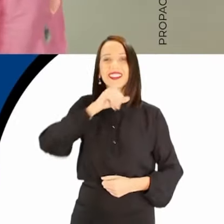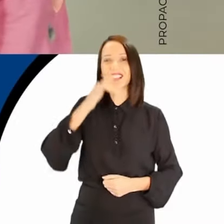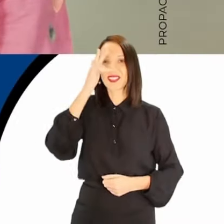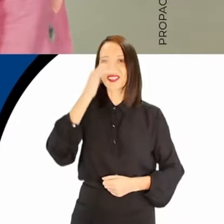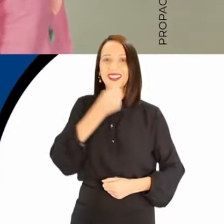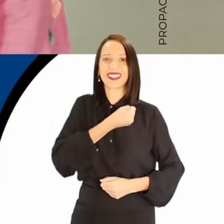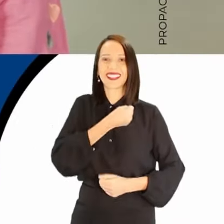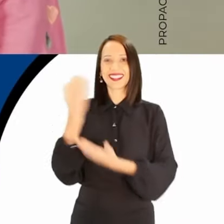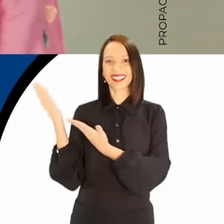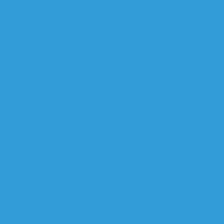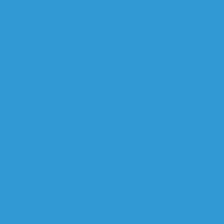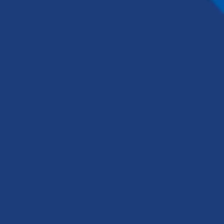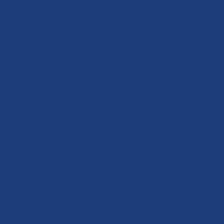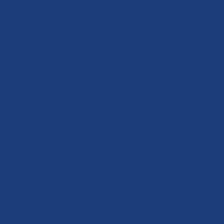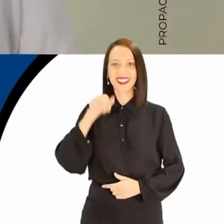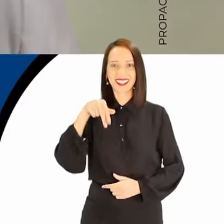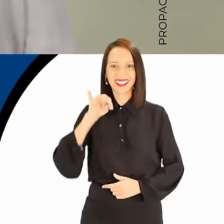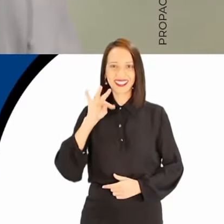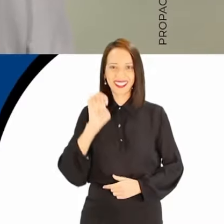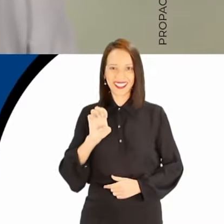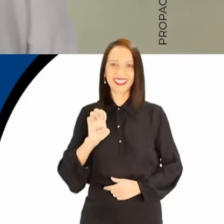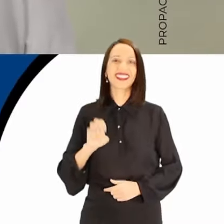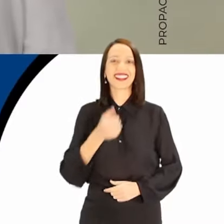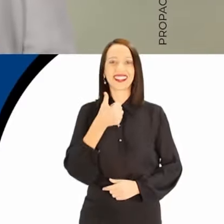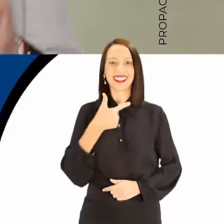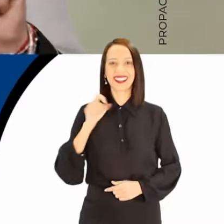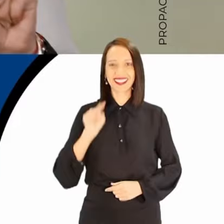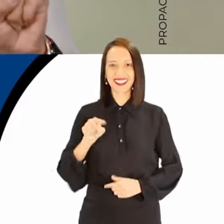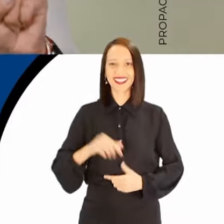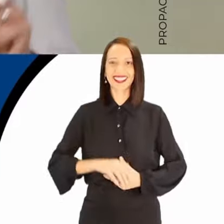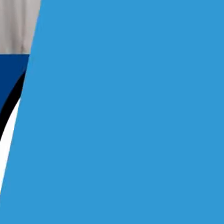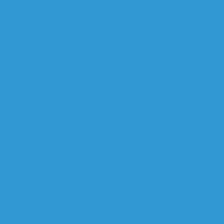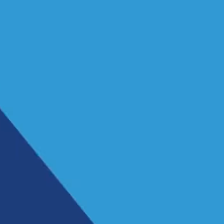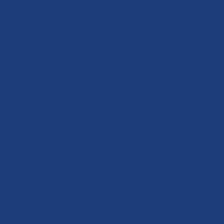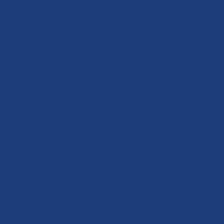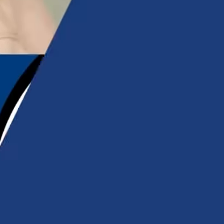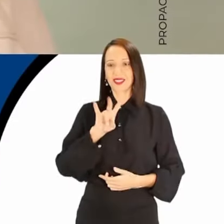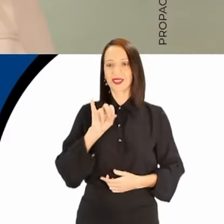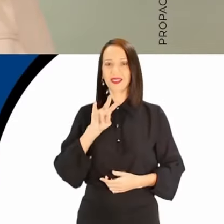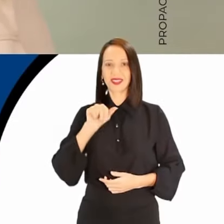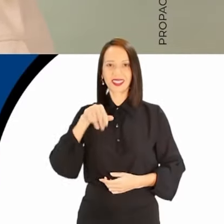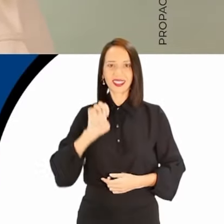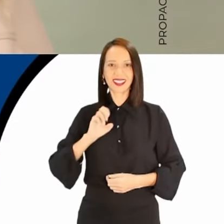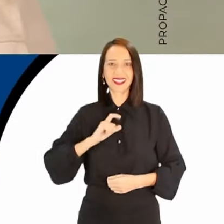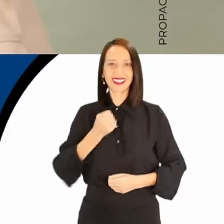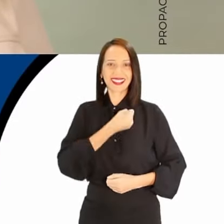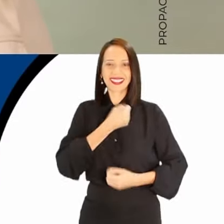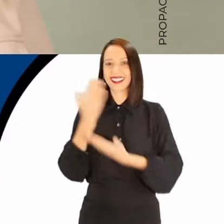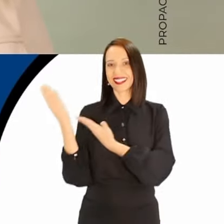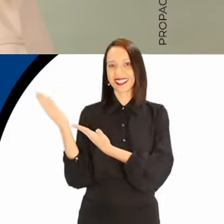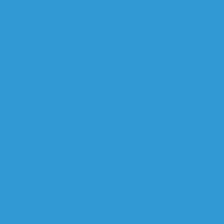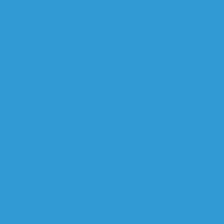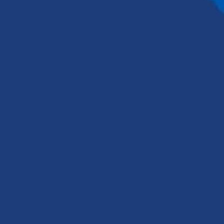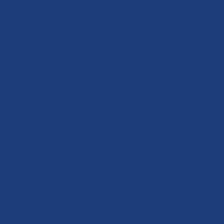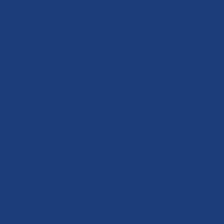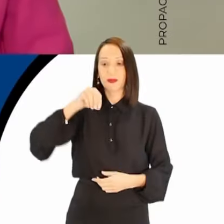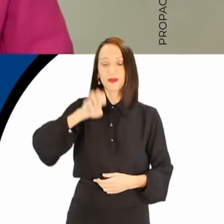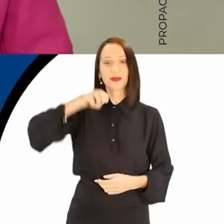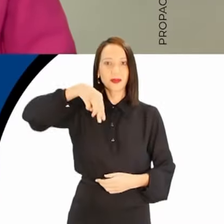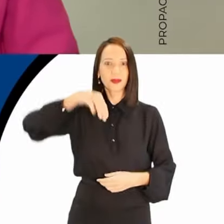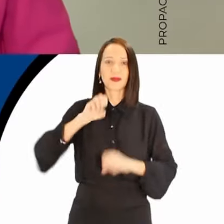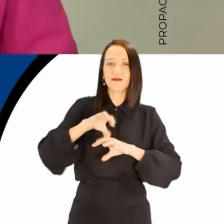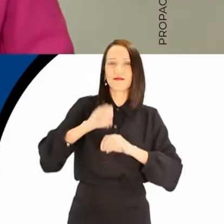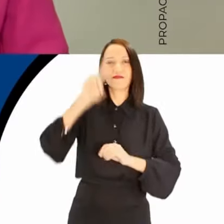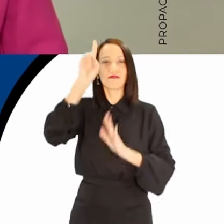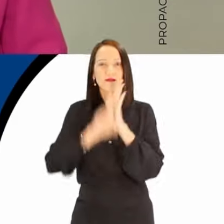Mãe Flor, 12, 1, 3, 1. Janete Oliveira, 12, 1, Viviane Moraes, 12, 1, 2, 1. Moema